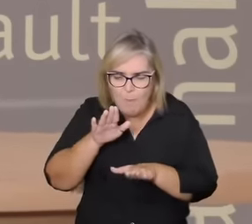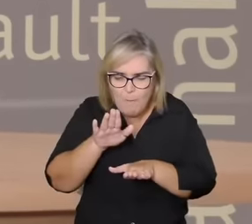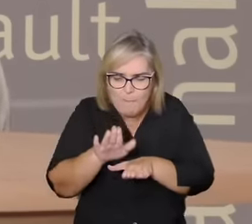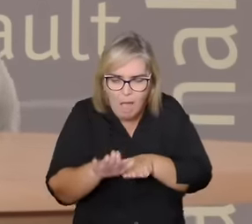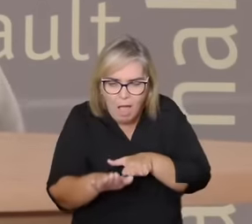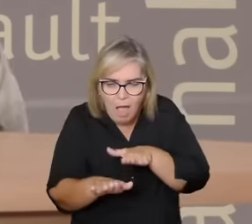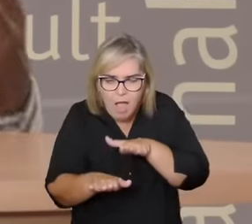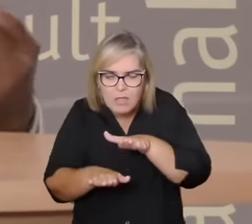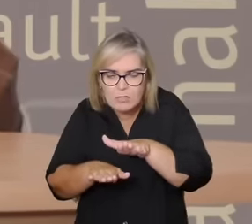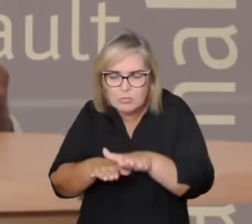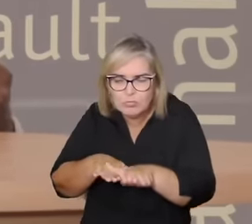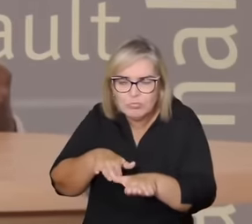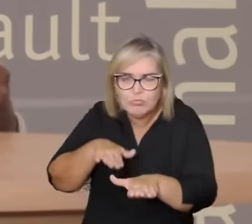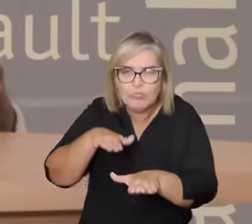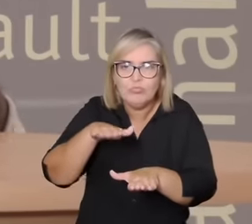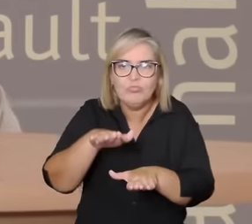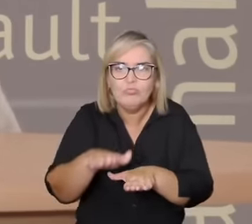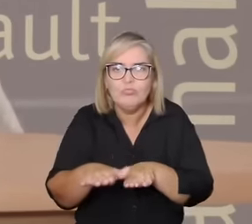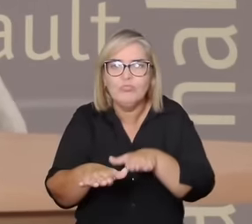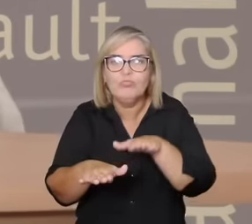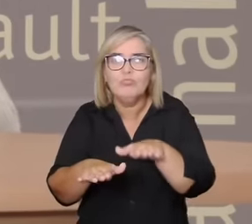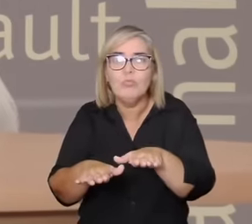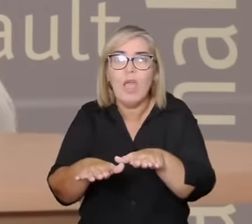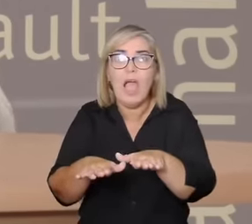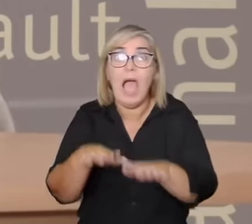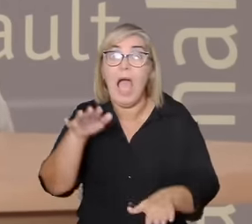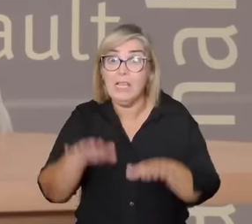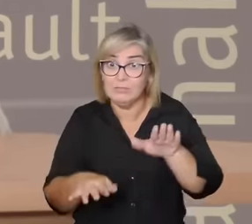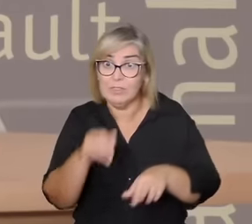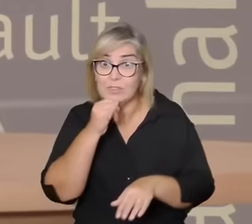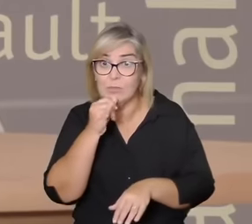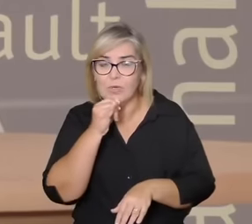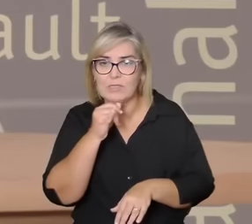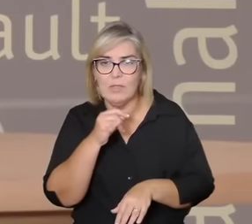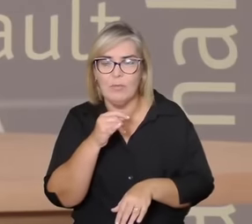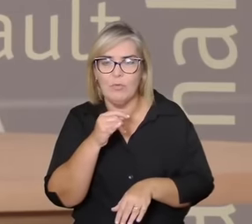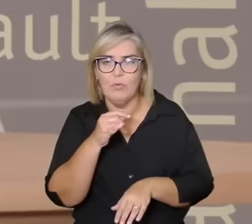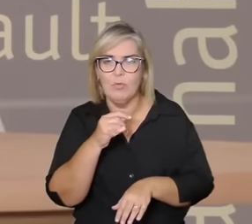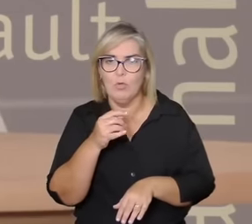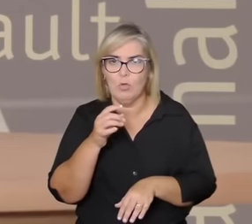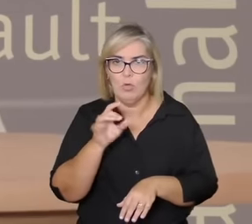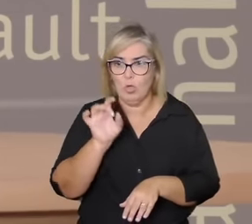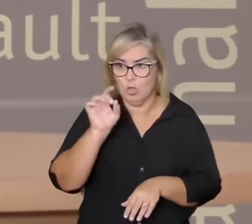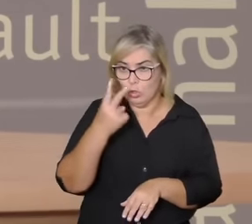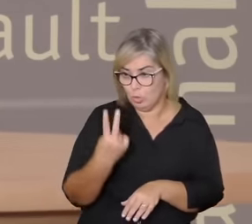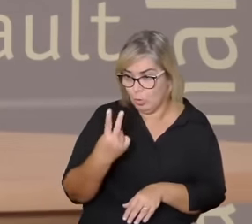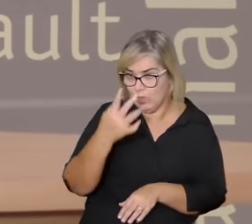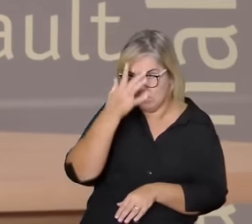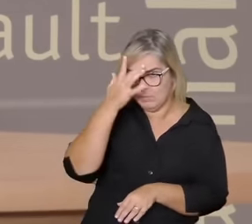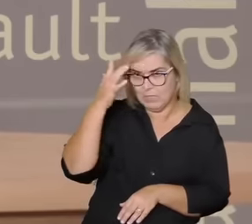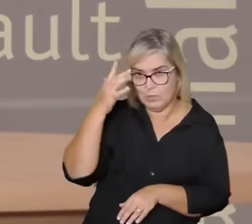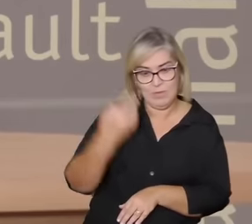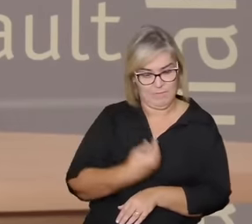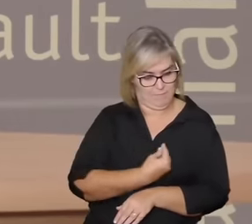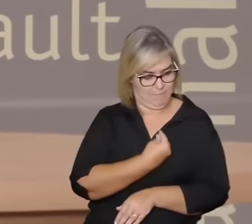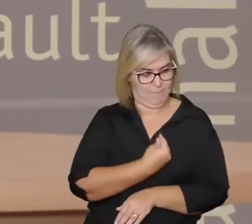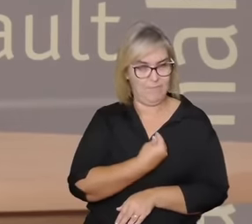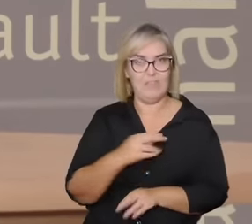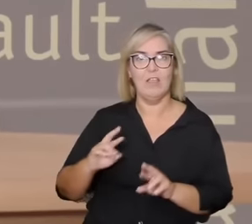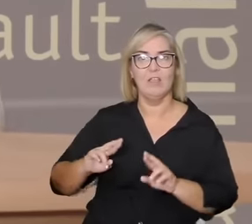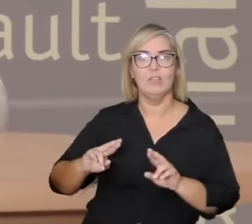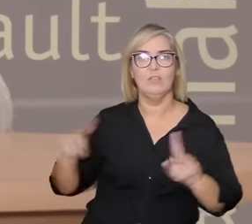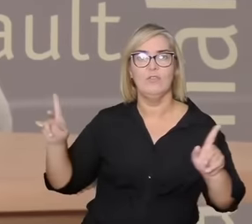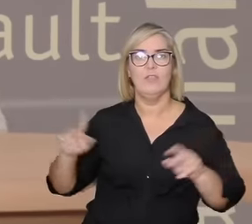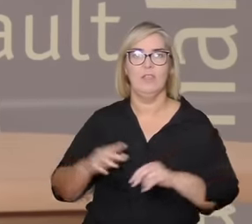estar em ciclos de vidas diferentes podem estar em momentos distintos isso faz uma distância